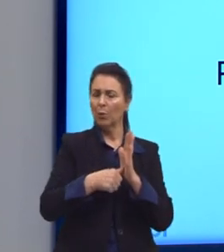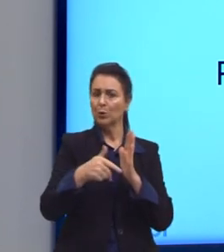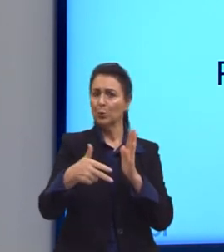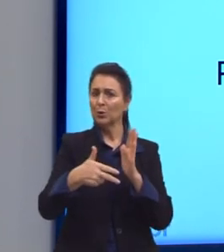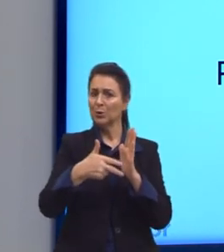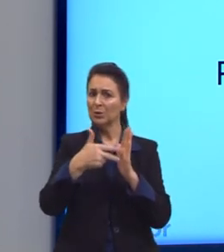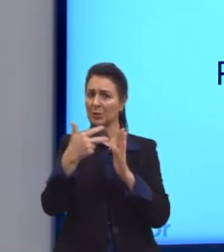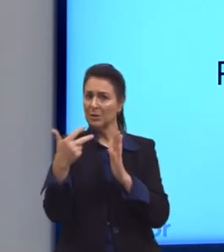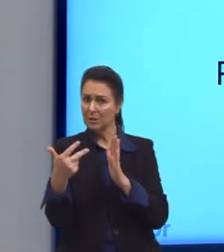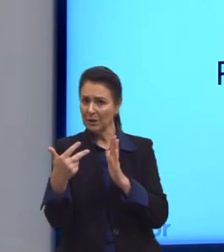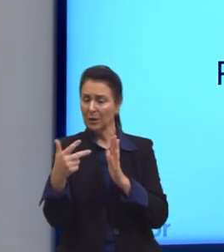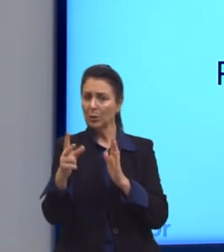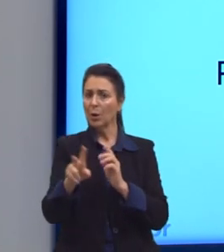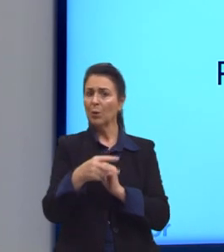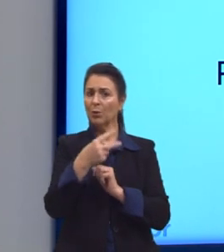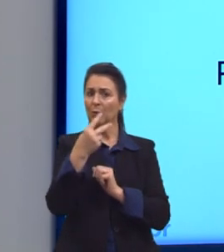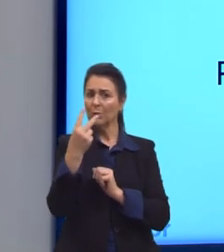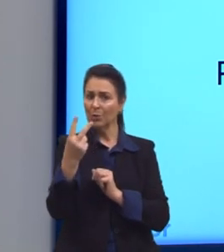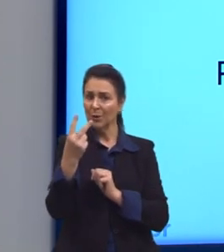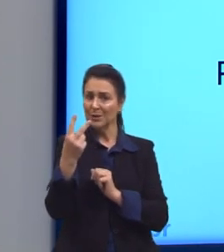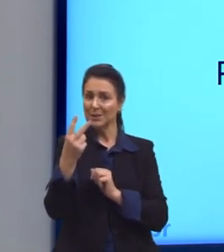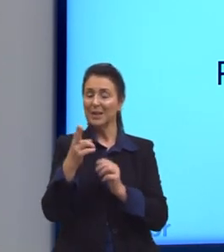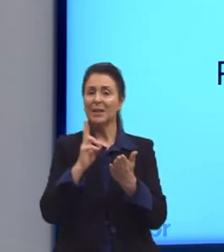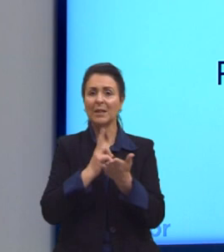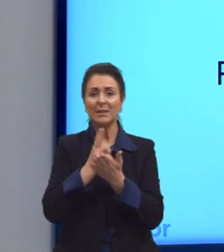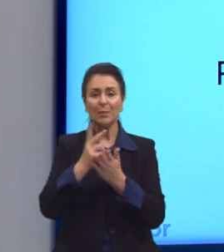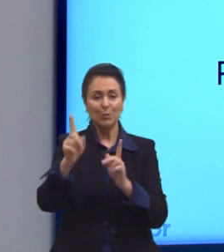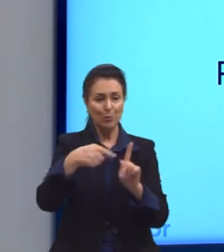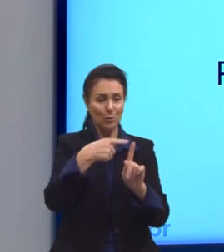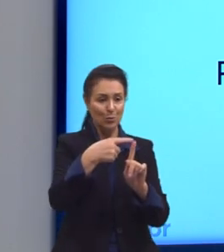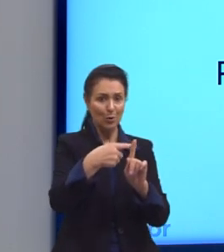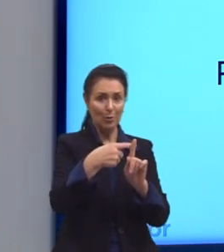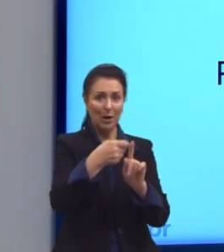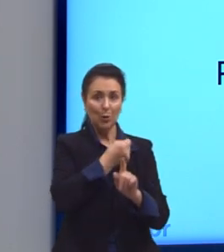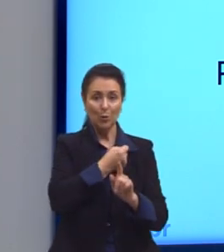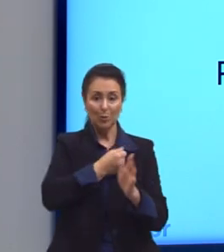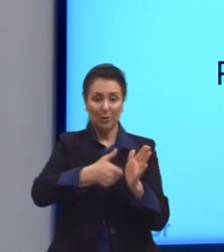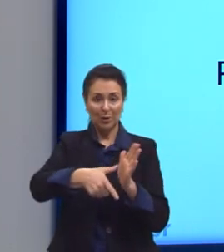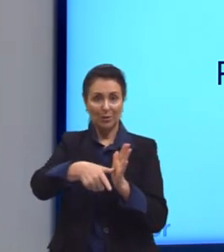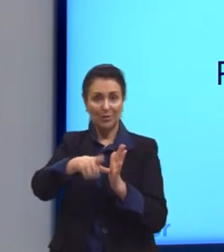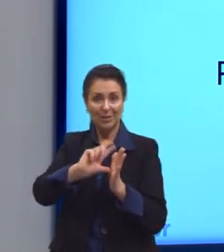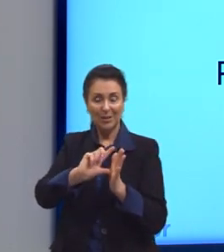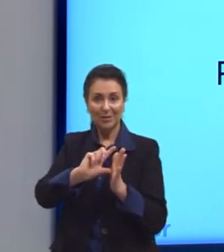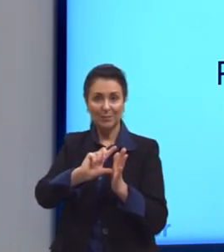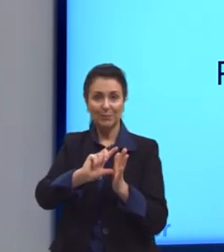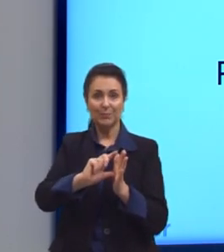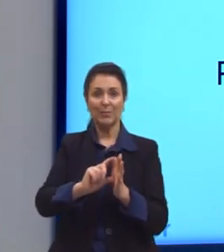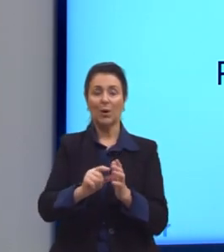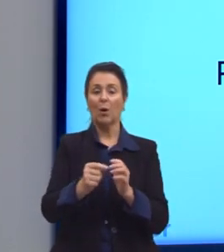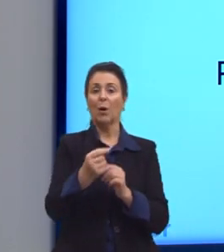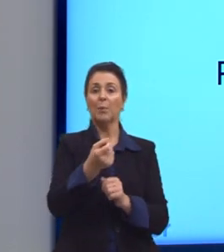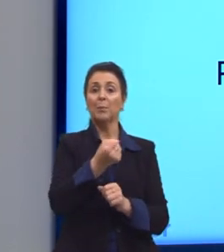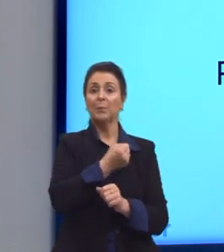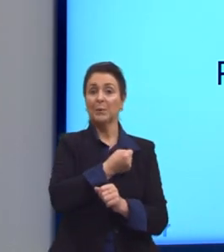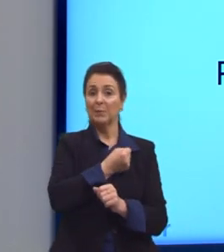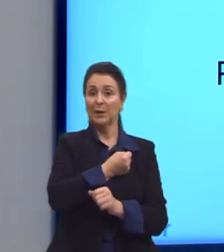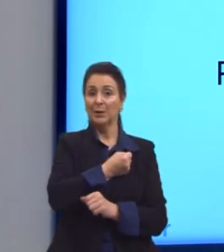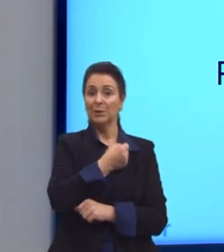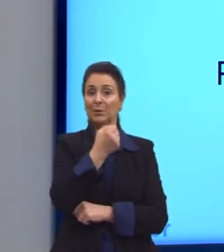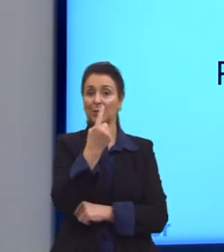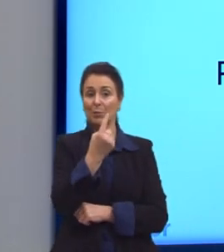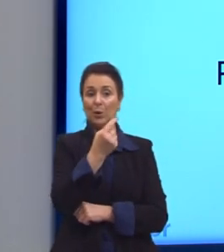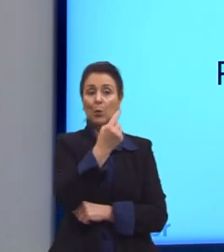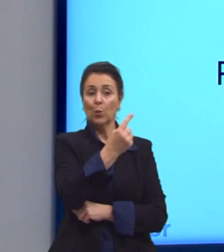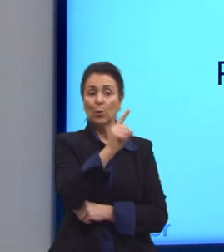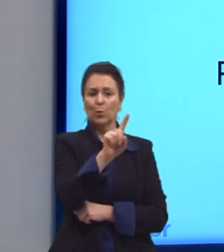os termos são obtidos pela soma dos dois termos anteriores. Então, nós temos aqui a sequência. Os dois primeiros termos são 1,